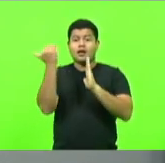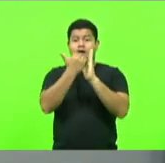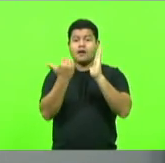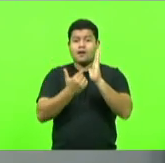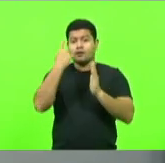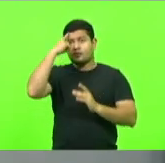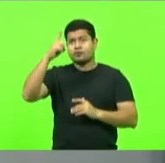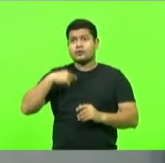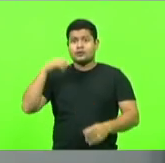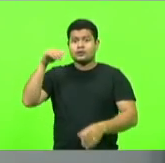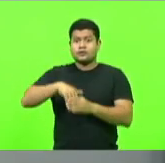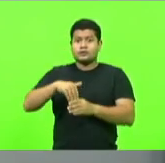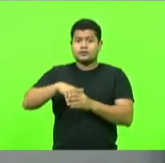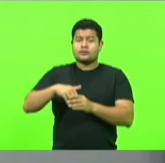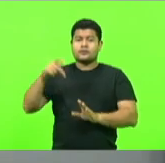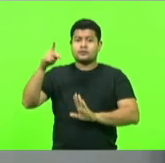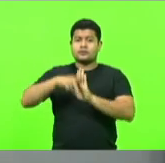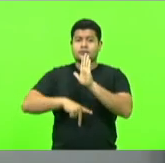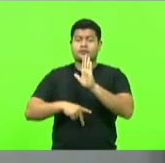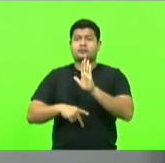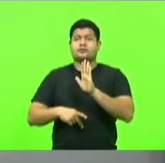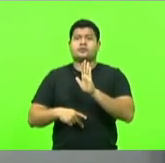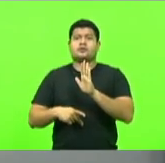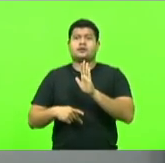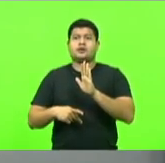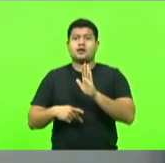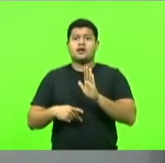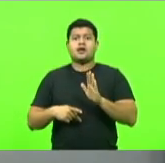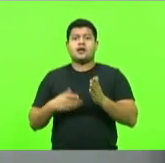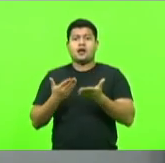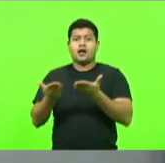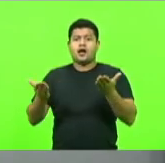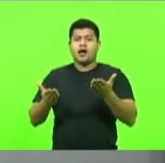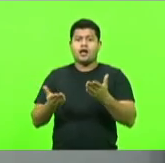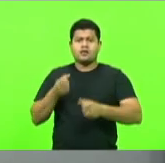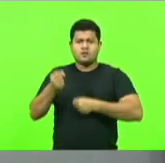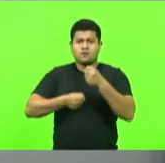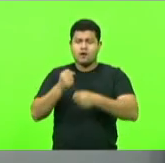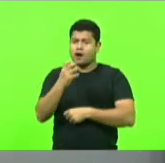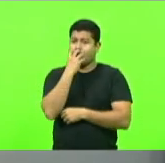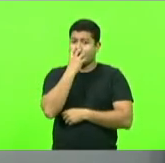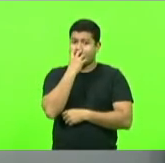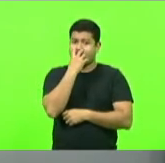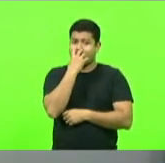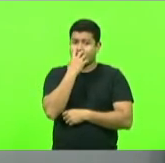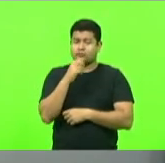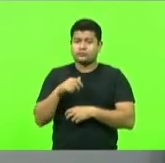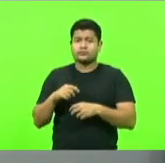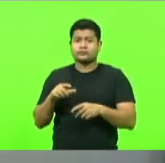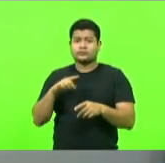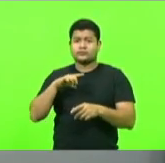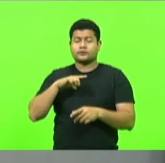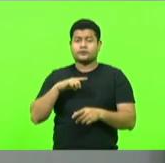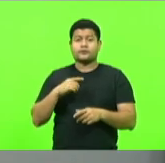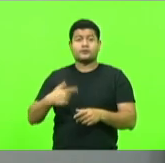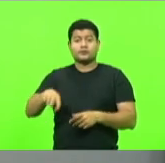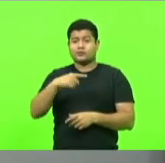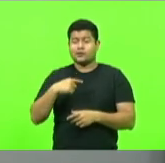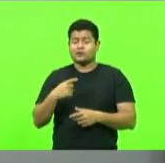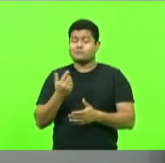votação do projeto que tange sobre a corrida de cães, nós tivemos essa perda.